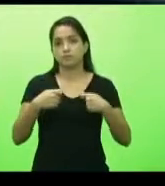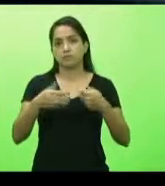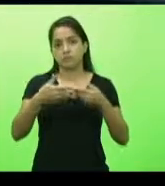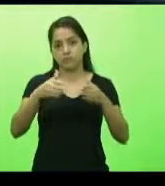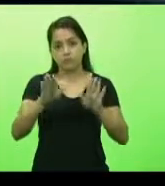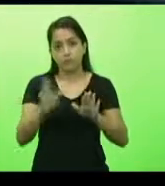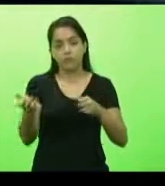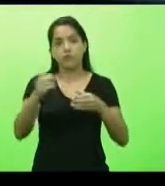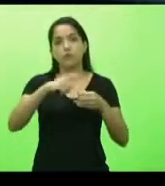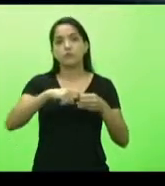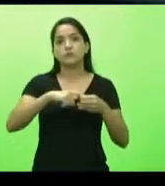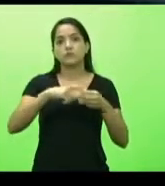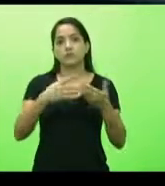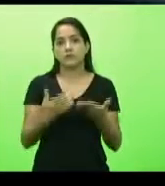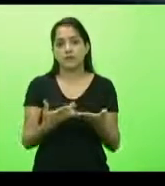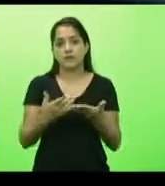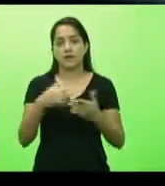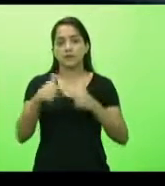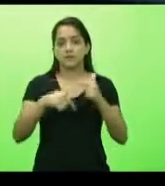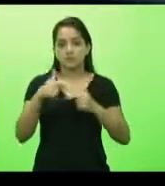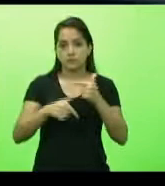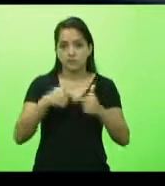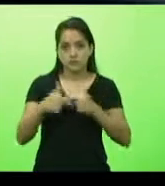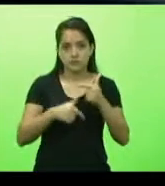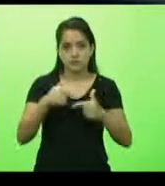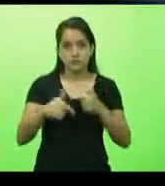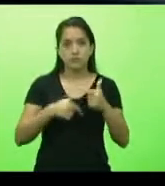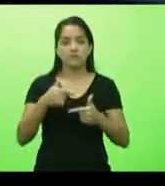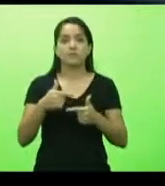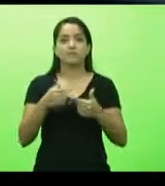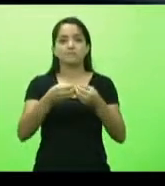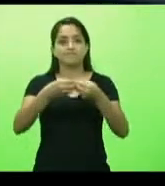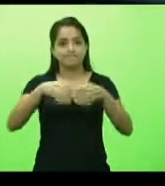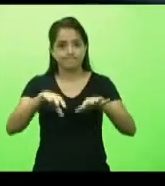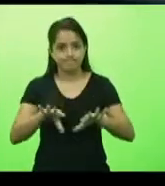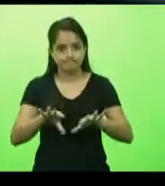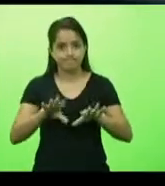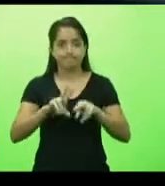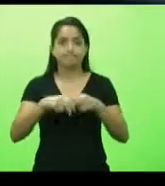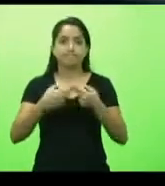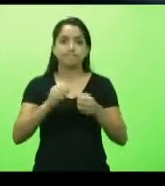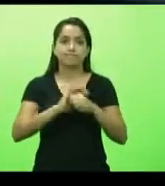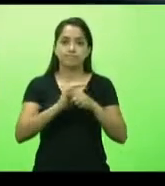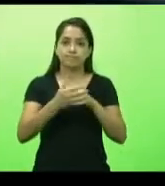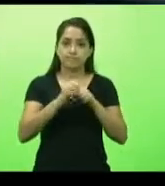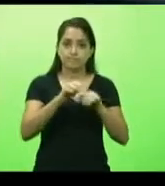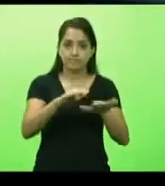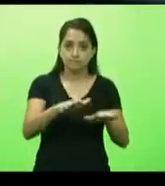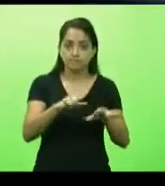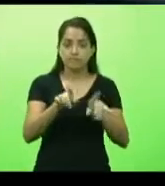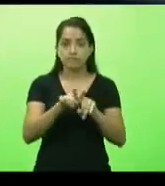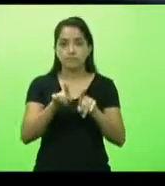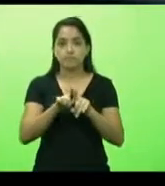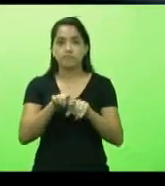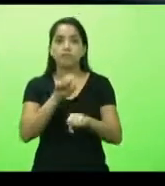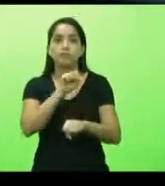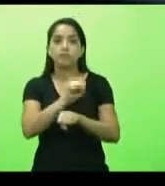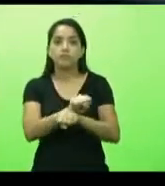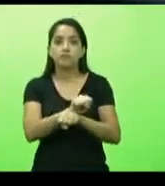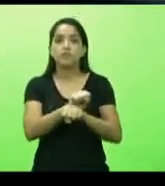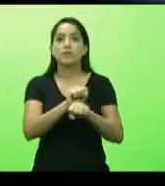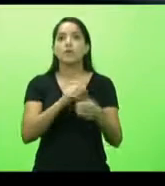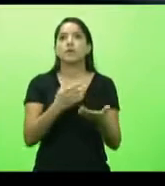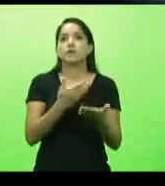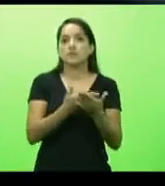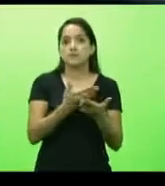As atividades escolares estão entre as mais prejudicadas pela pandemia, com a interrupção das aulas presenciais